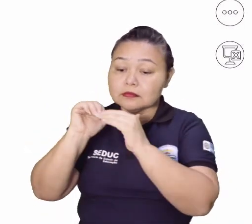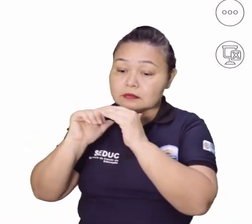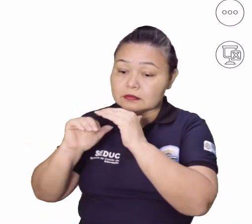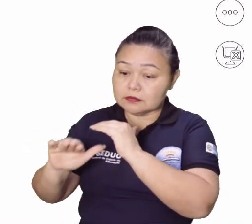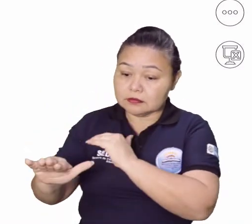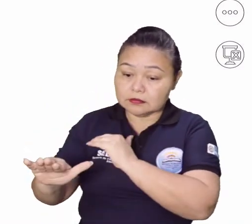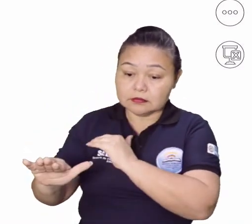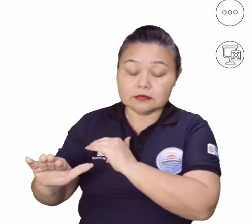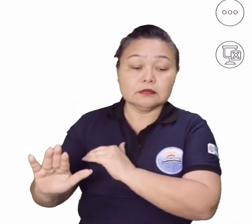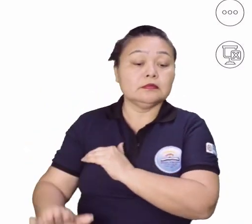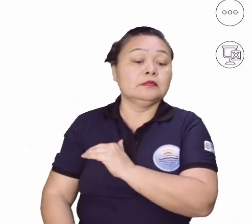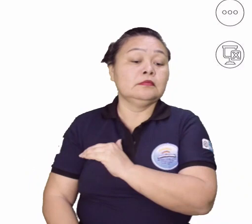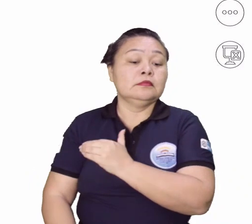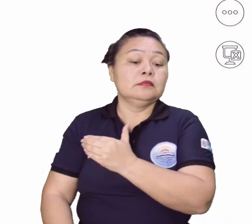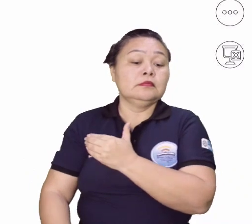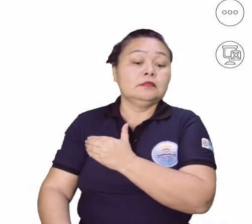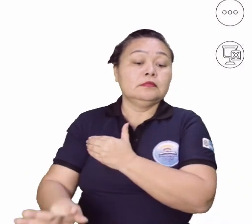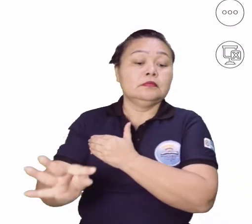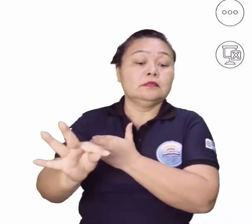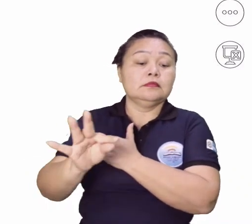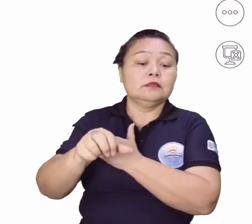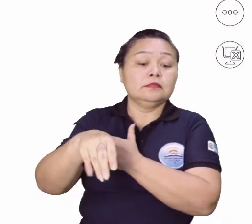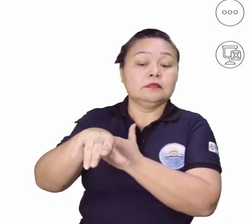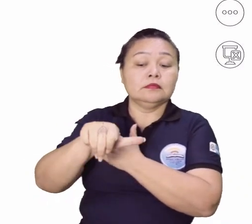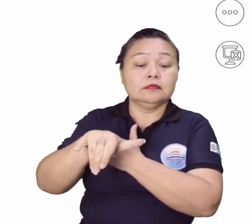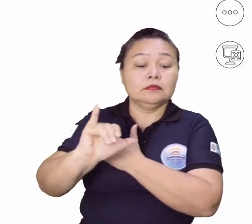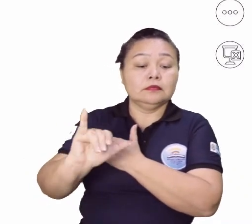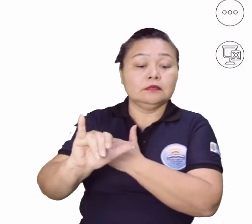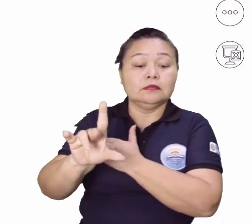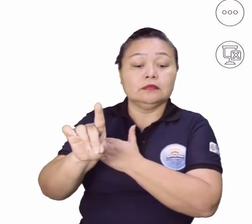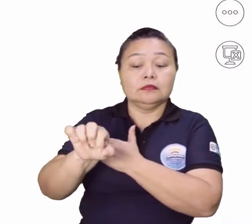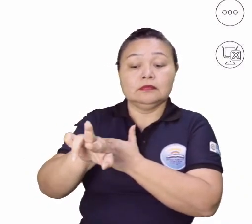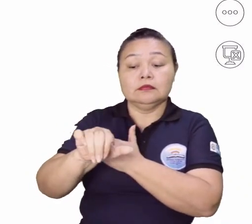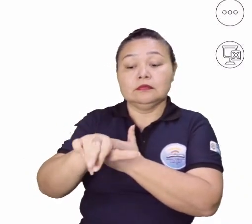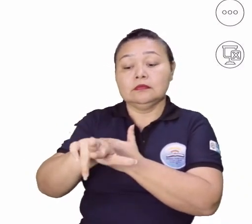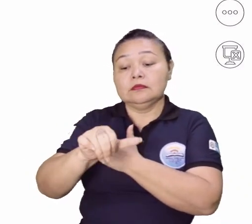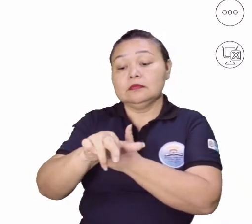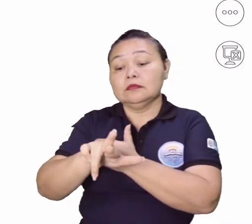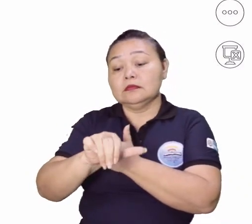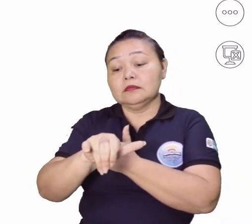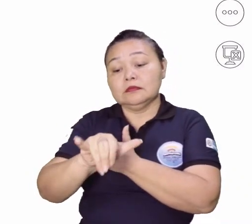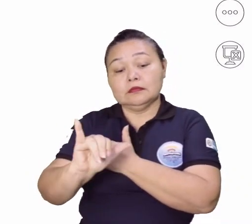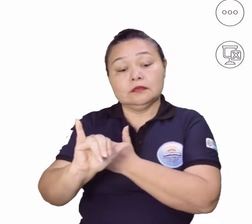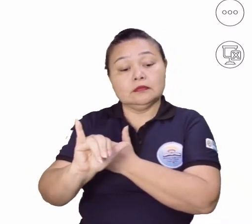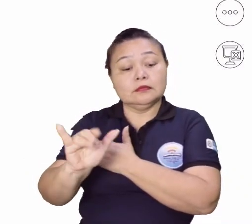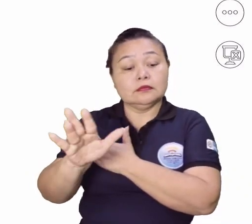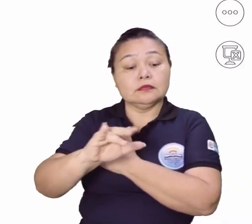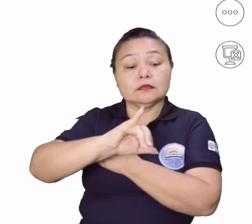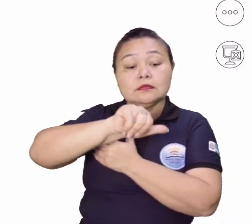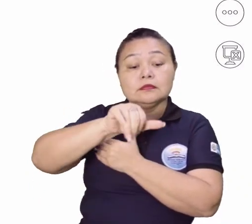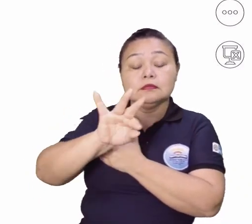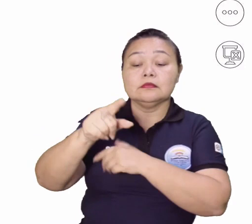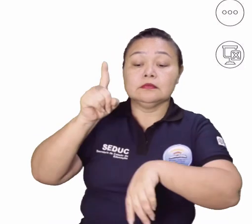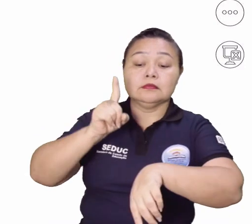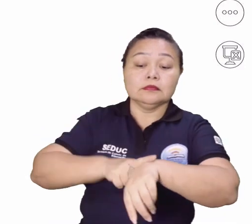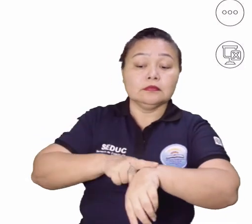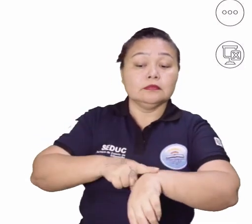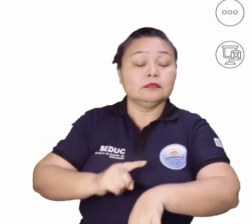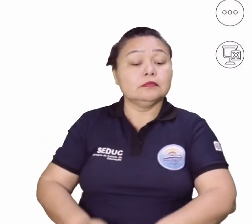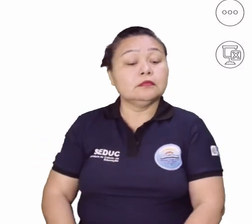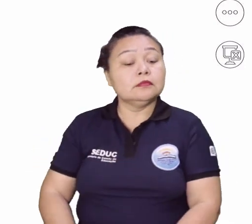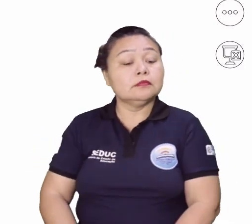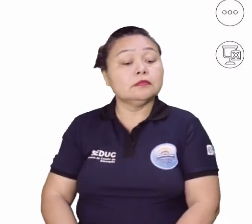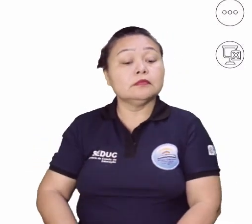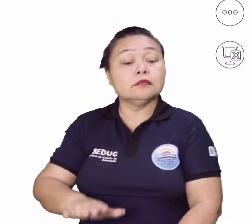redução de estoque, letra C, time and delivery, letra D, just in time,